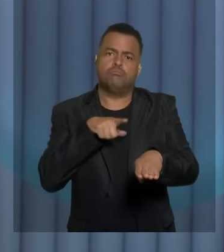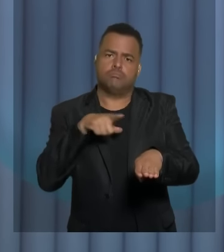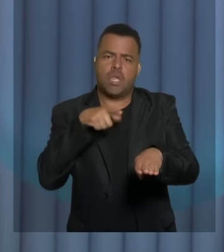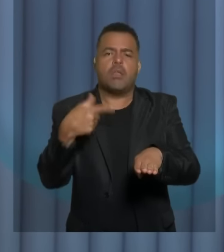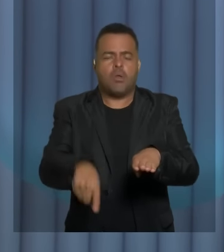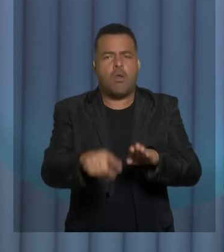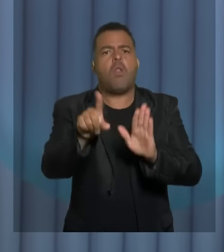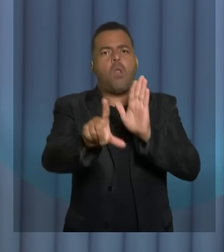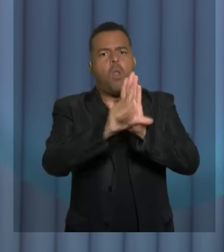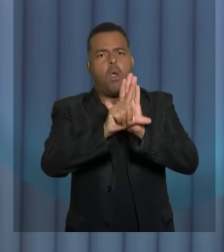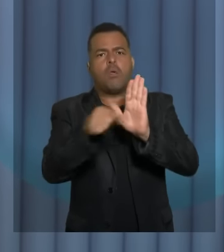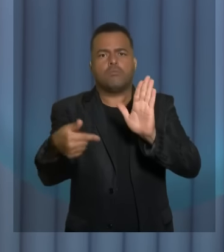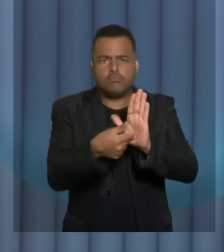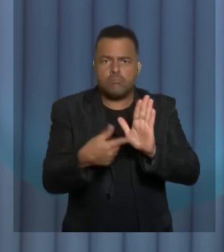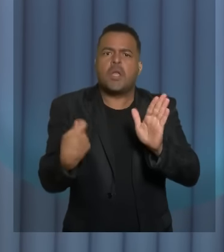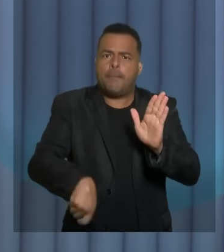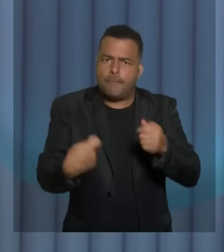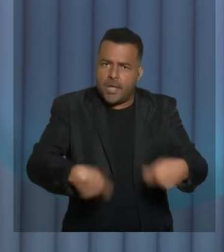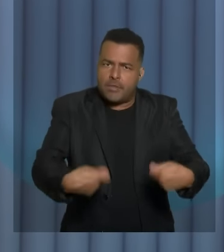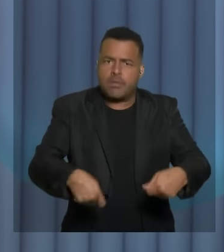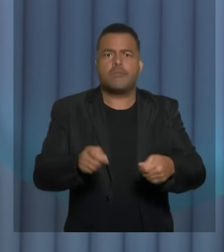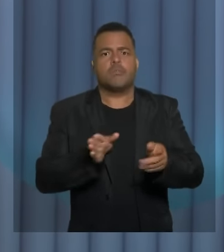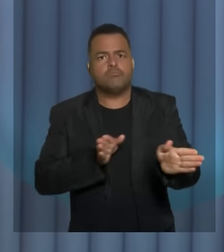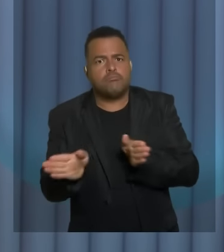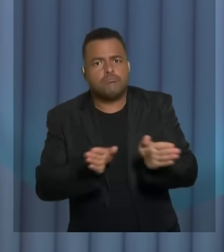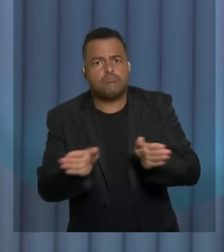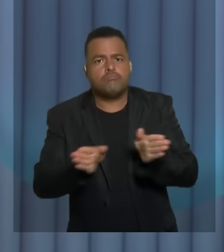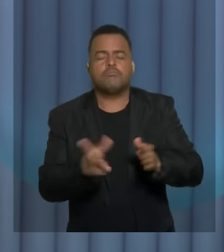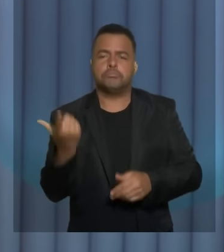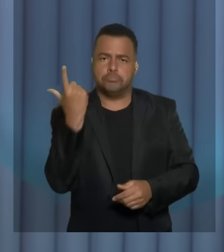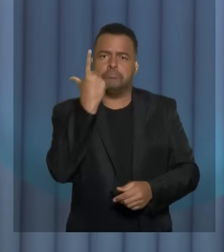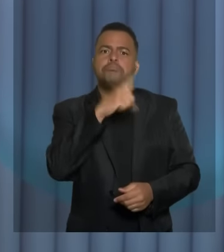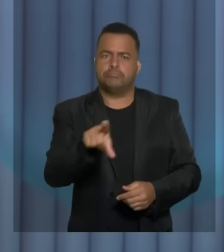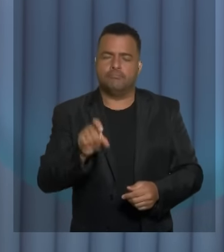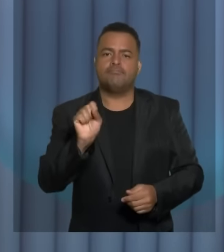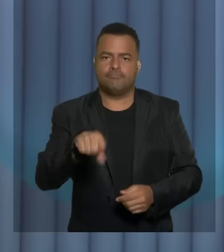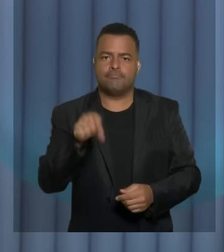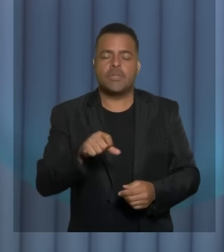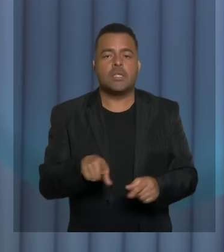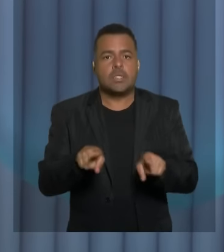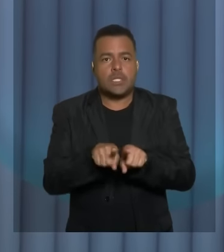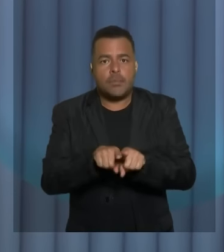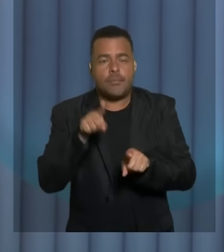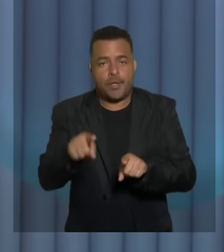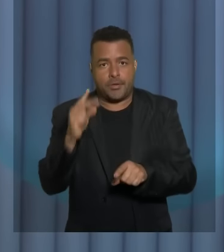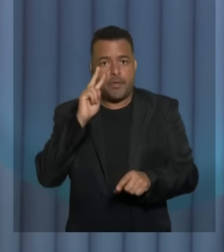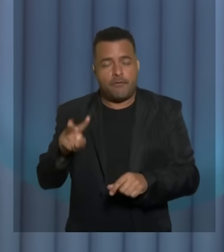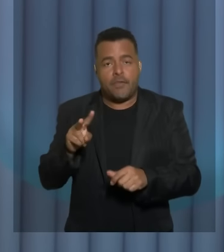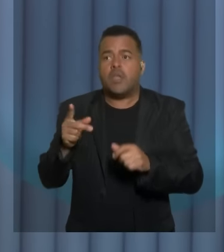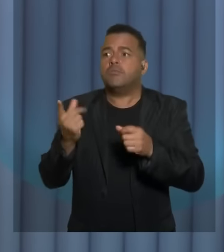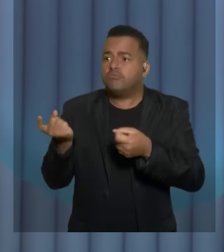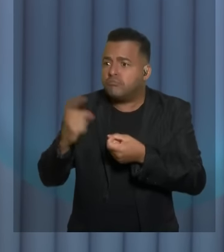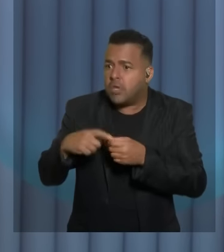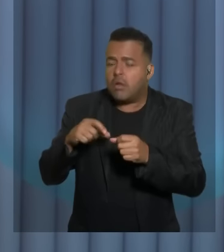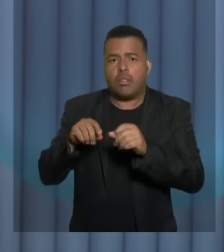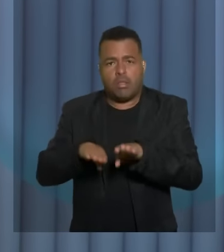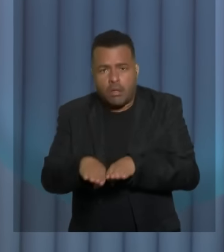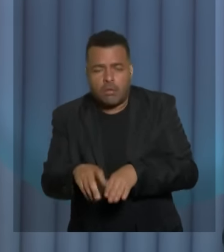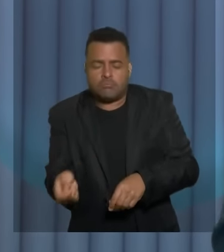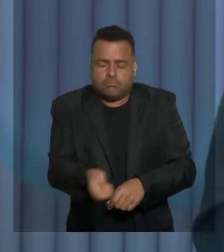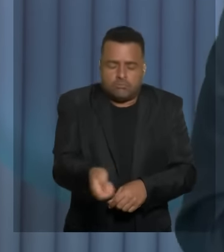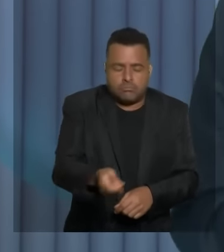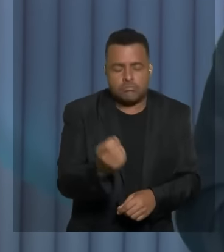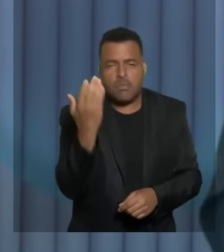legais de acessibilidade e a gente tem também uma proposta para poder estar revendo algumas grandes obras de Vitória da Conquista e colocar piso tátil